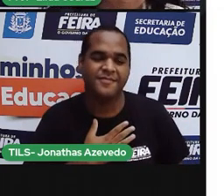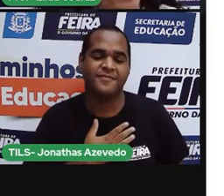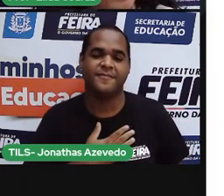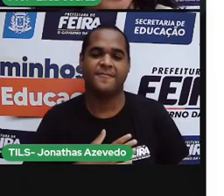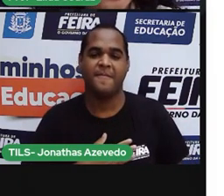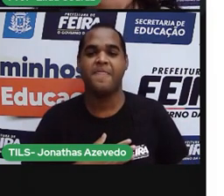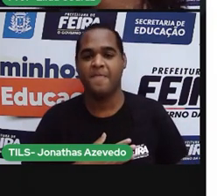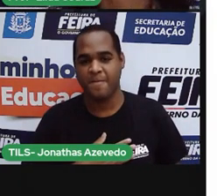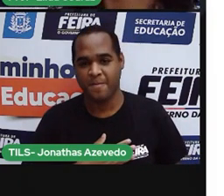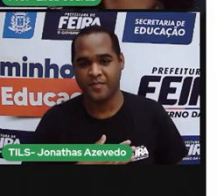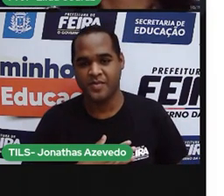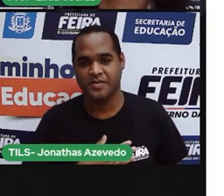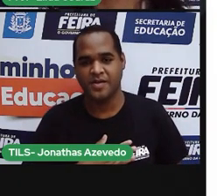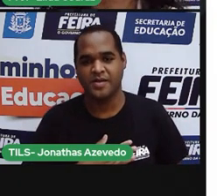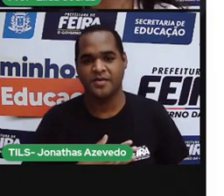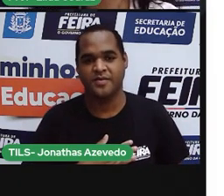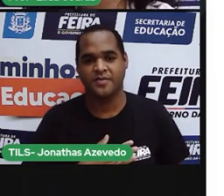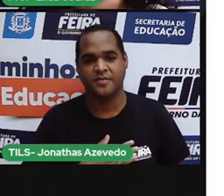Eu espero que sim.